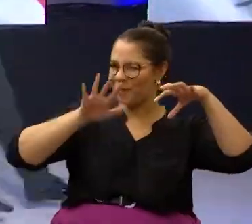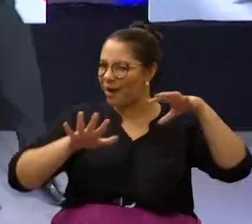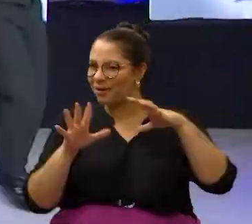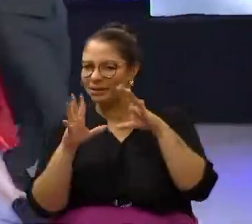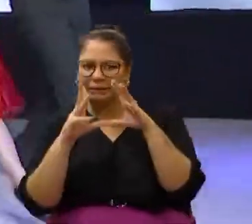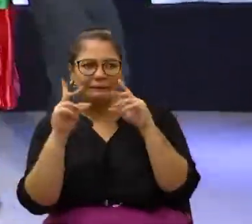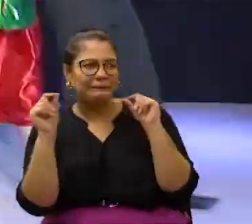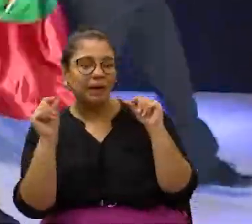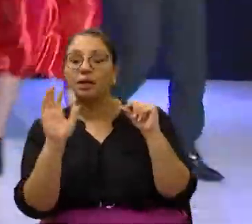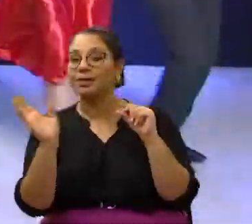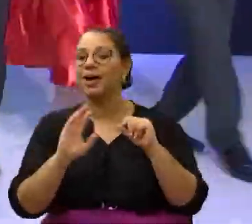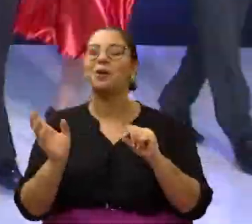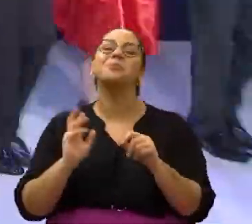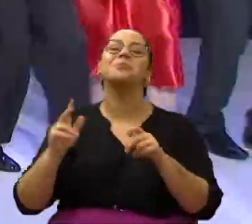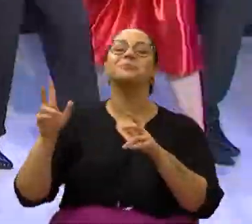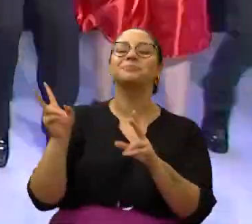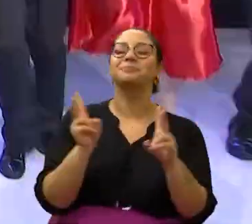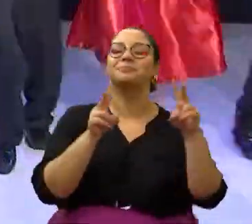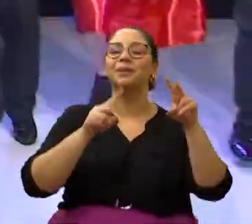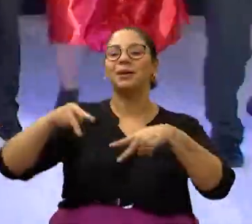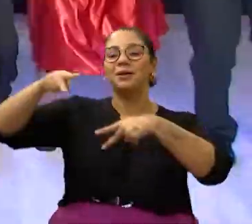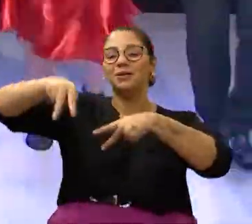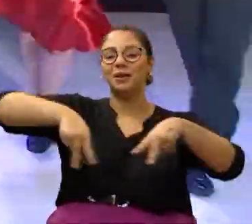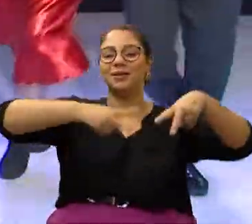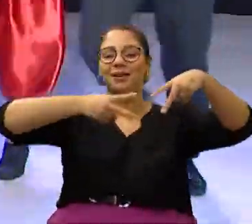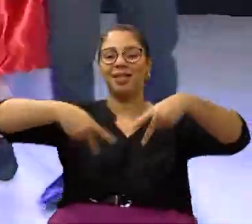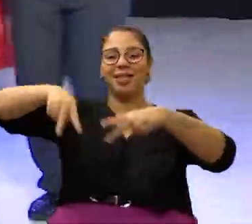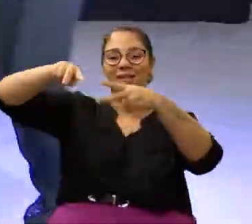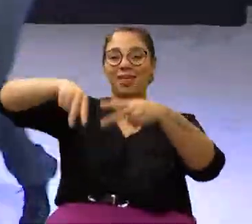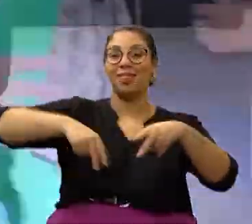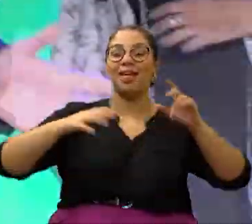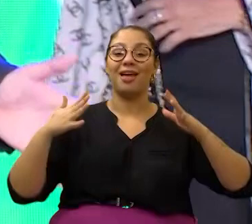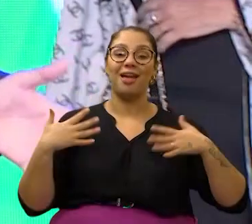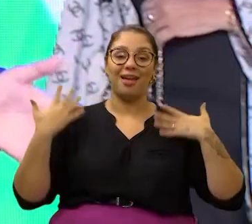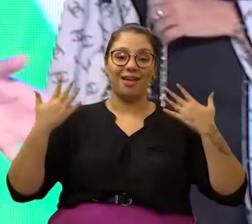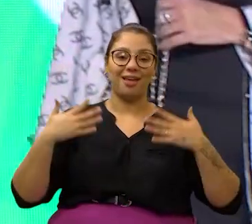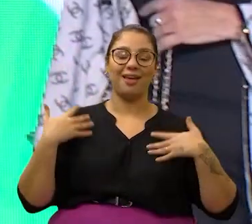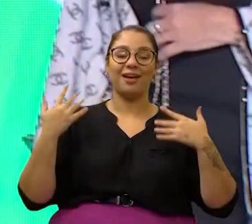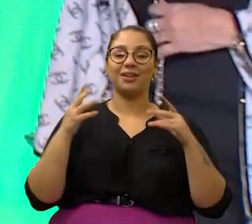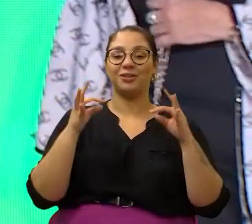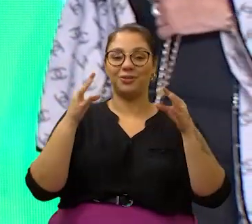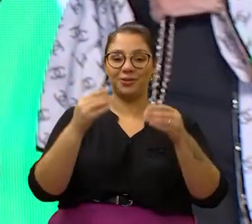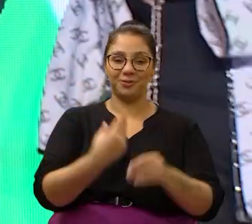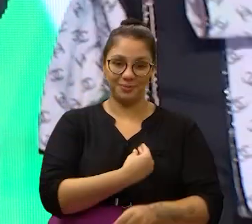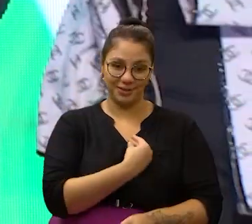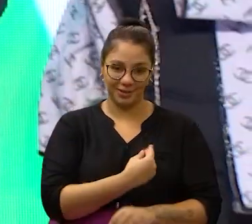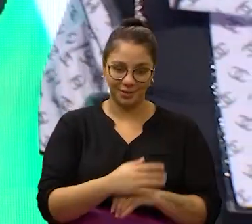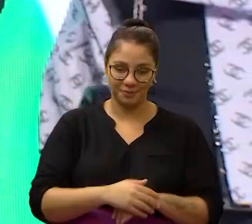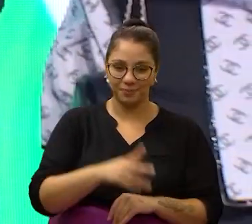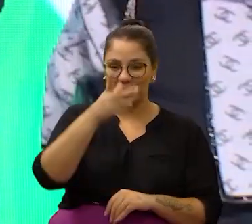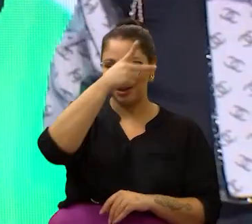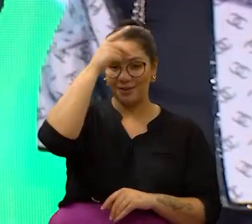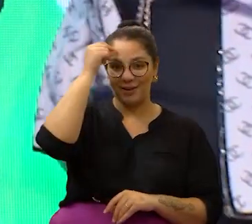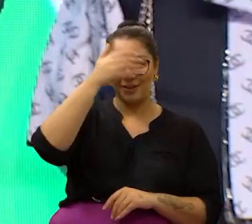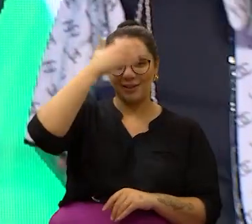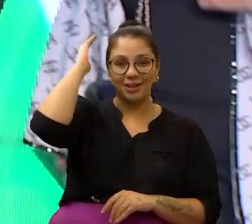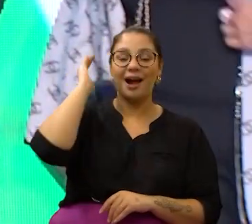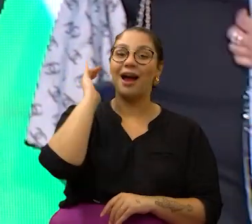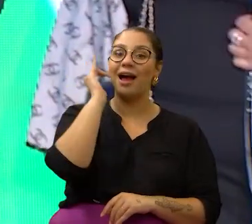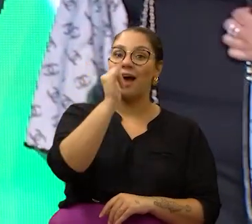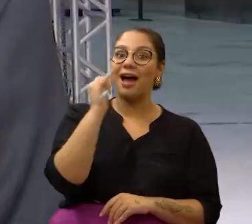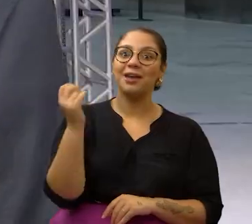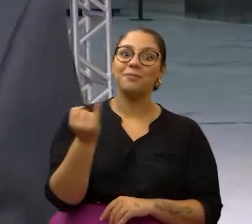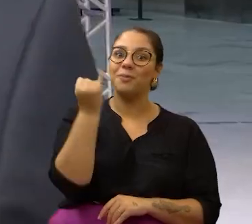o brilho dos dançarinos que animaram quem estava presente. O prefeito Dário Saad falou sobre a importância do